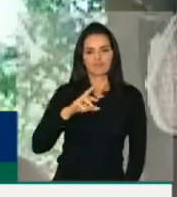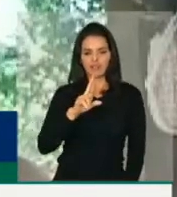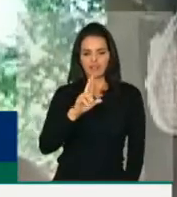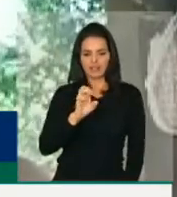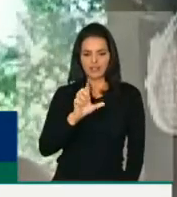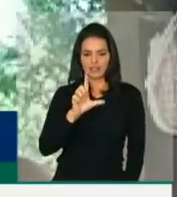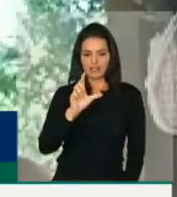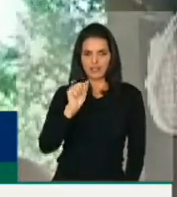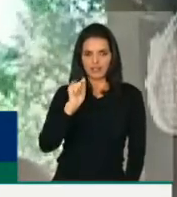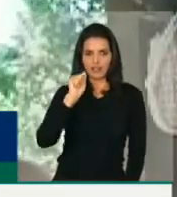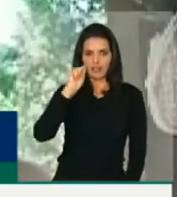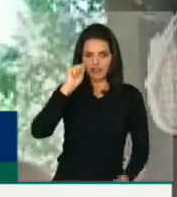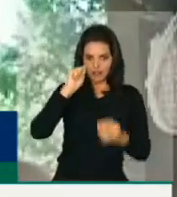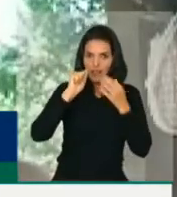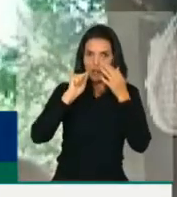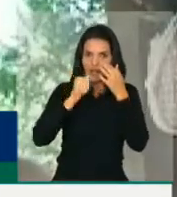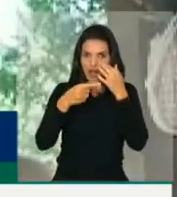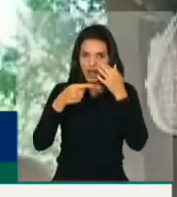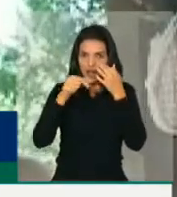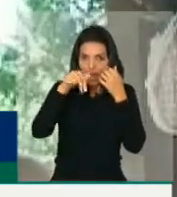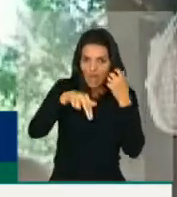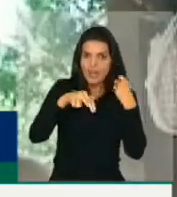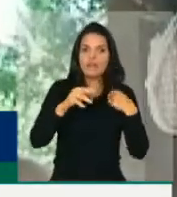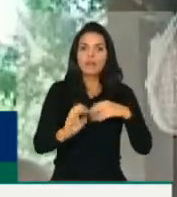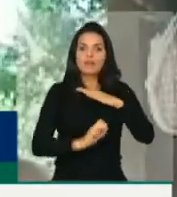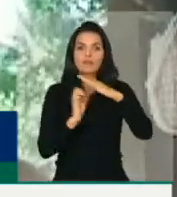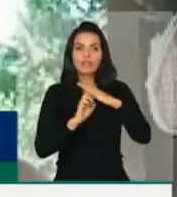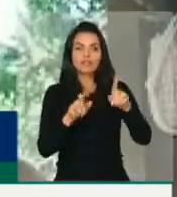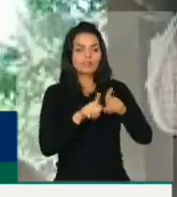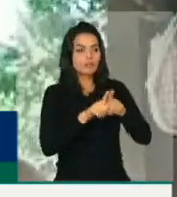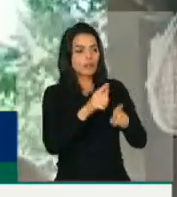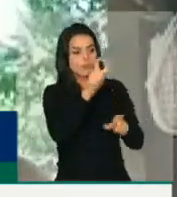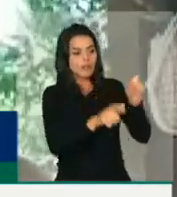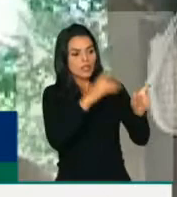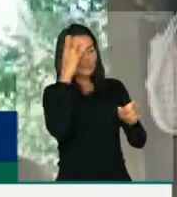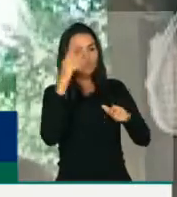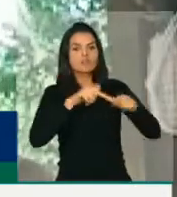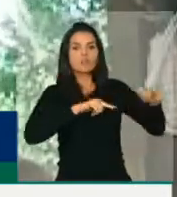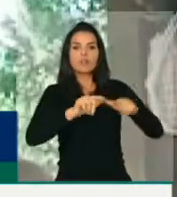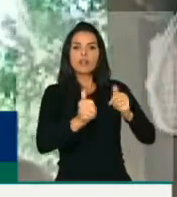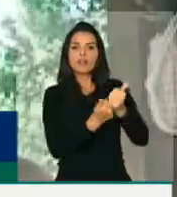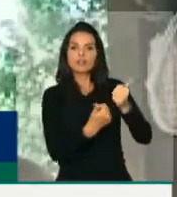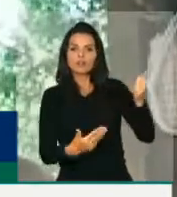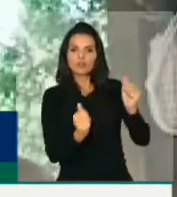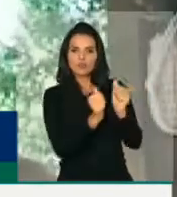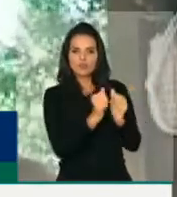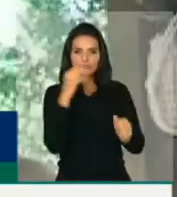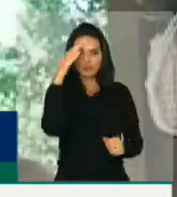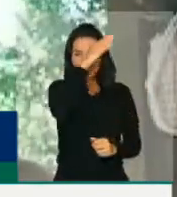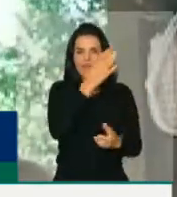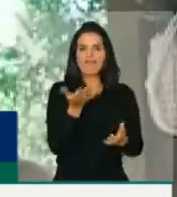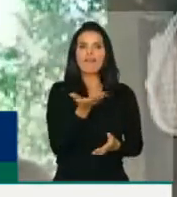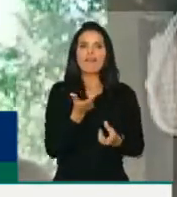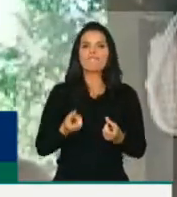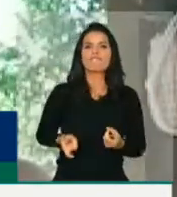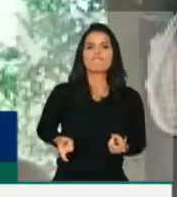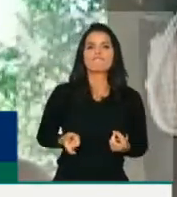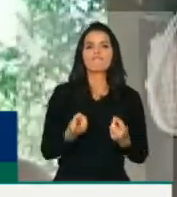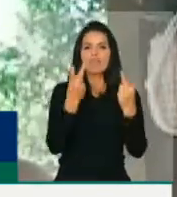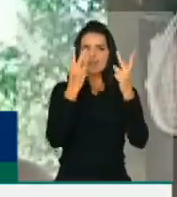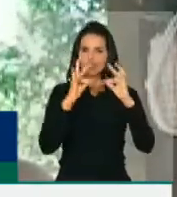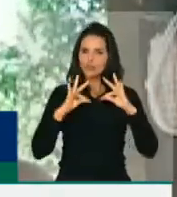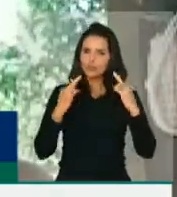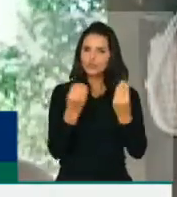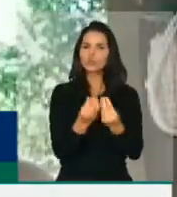como contra todos aqueles que estão, neste governo de Bolsonaro, indo na direção de privatizar e entregar o